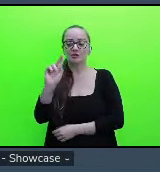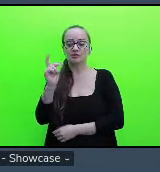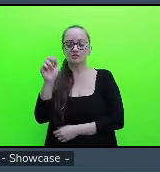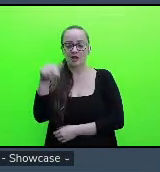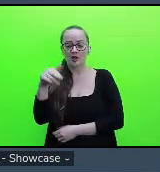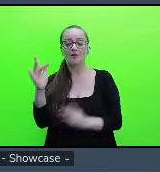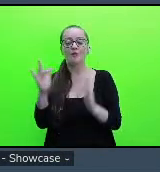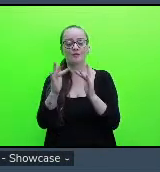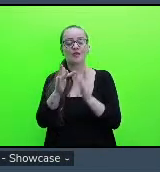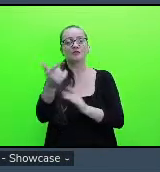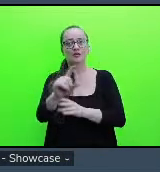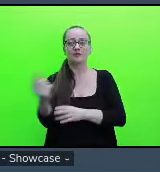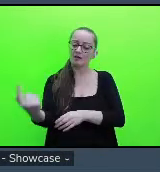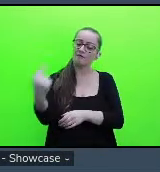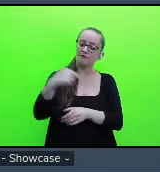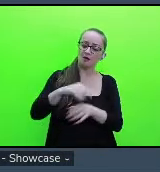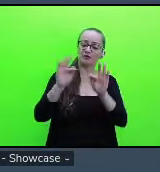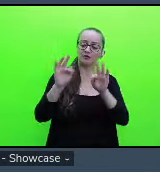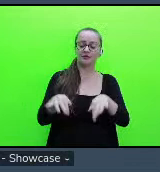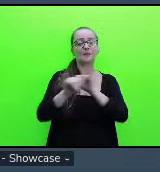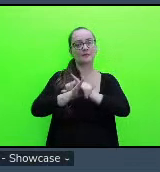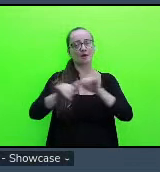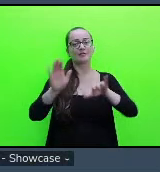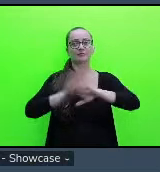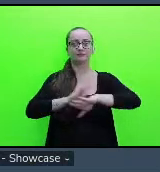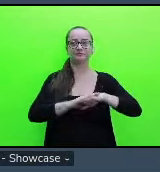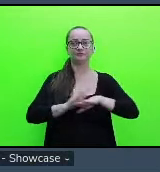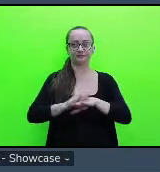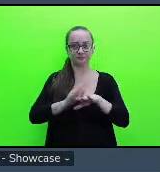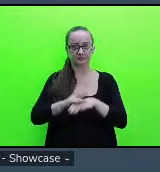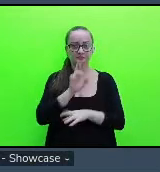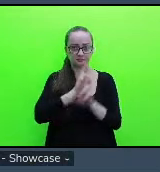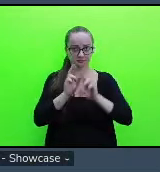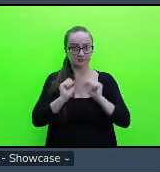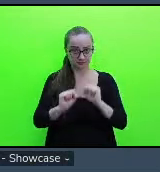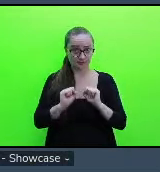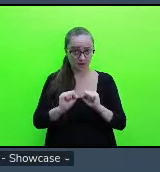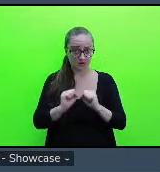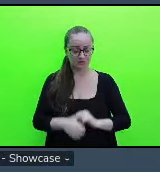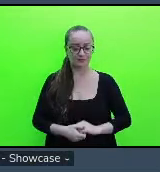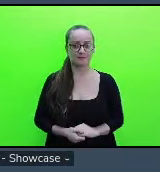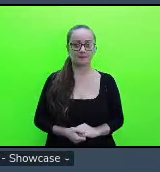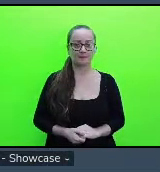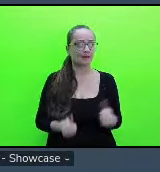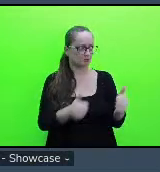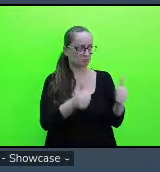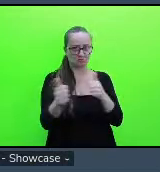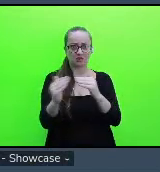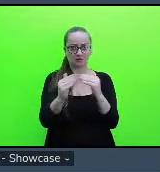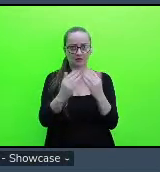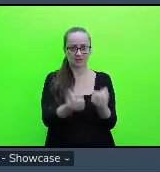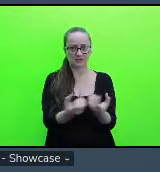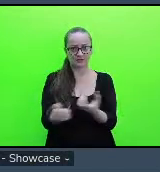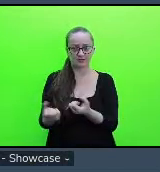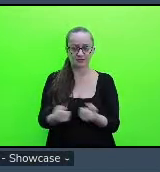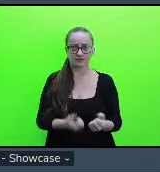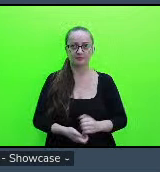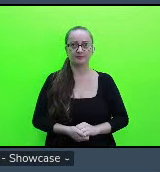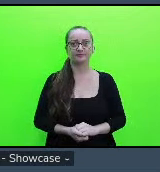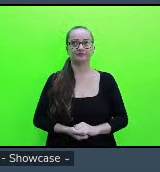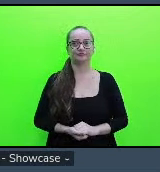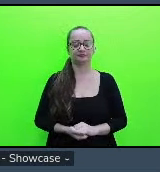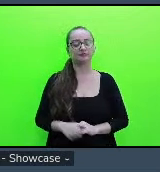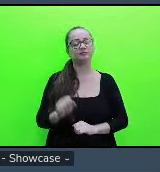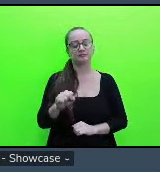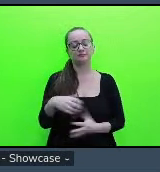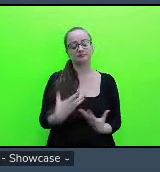a xerom ela volta ao final para poder fazer a resposta as questões tudo bem por vocês sim tudo